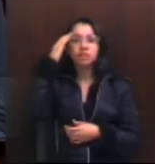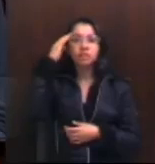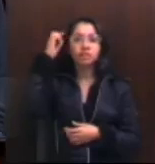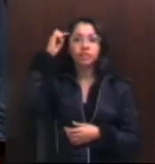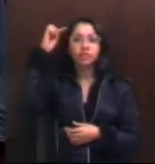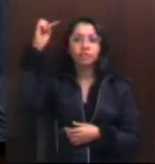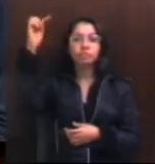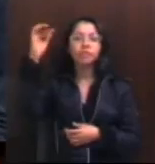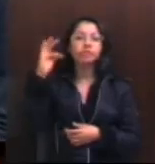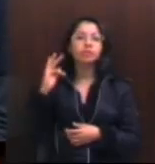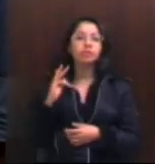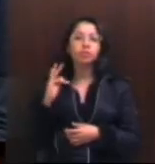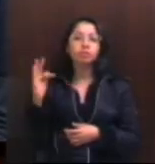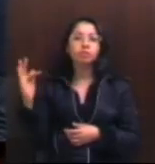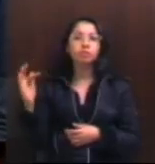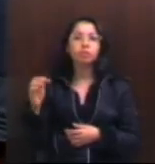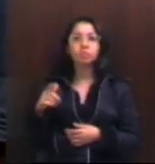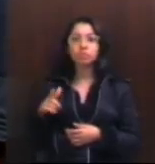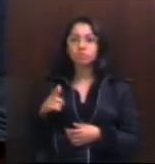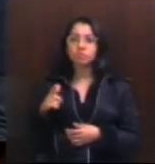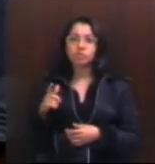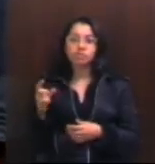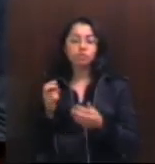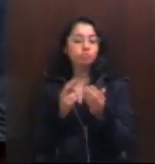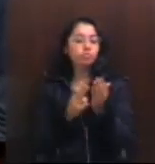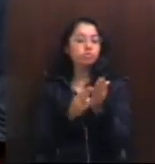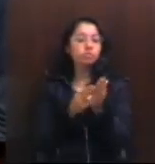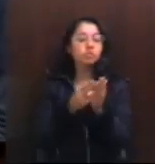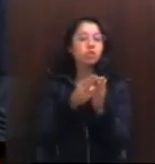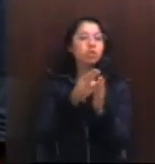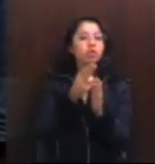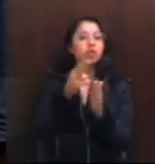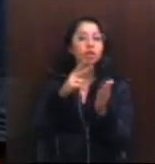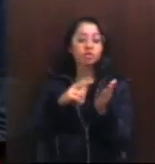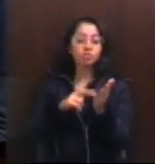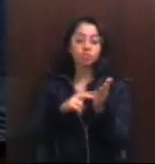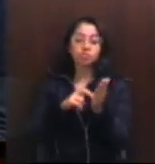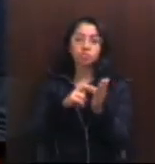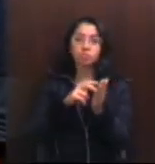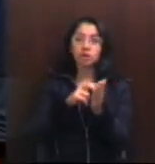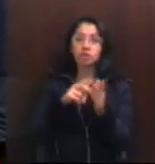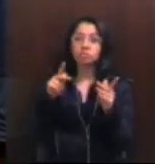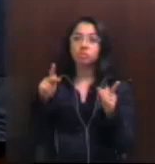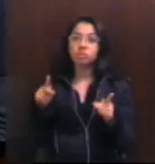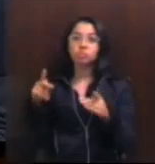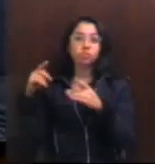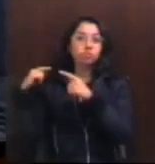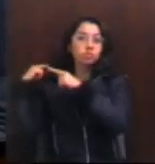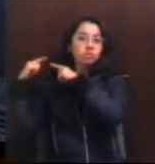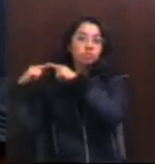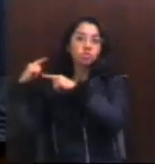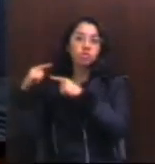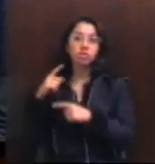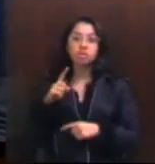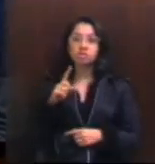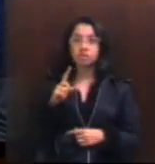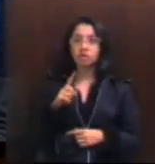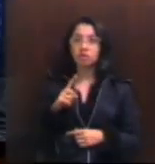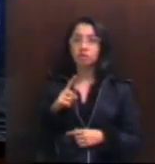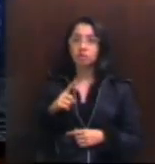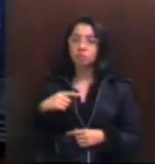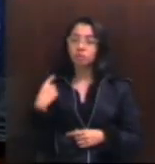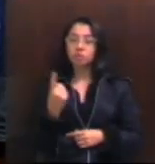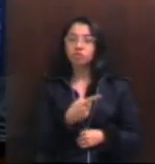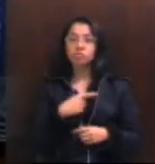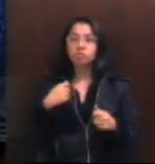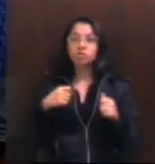nós não devemos seguir as pegadas dos antigos, nós devemos buscar o que eles buscavam. E a história do movimento